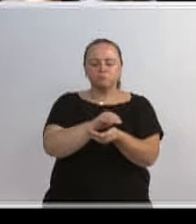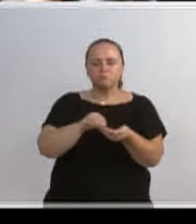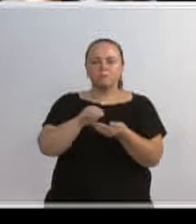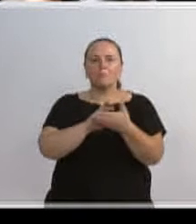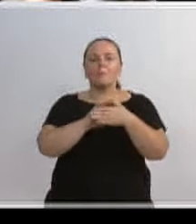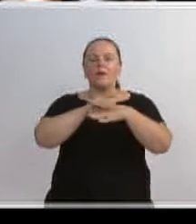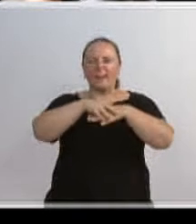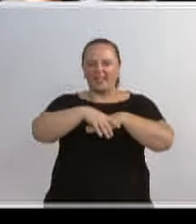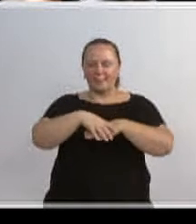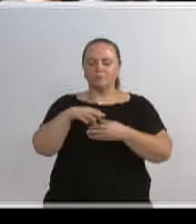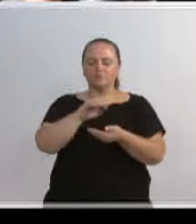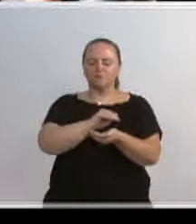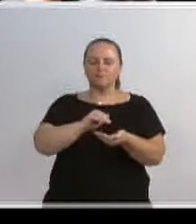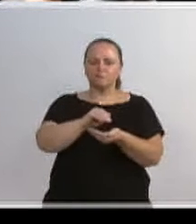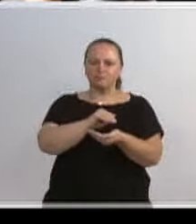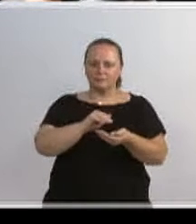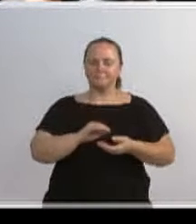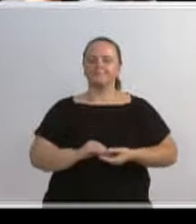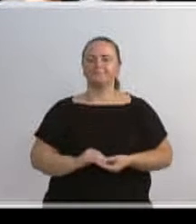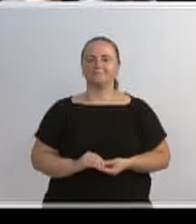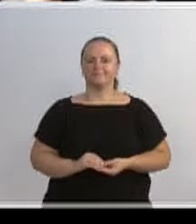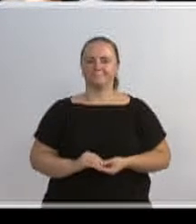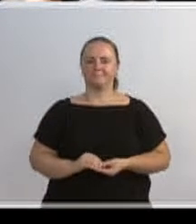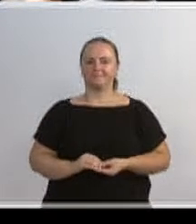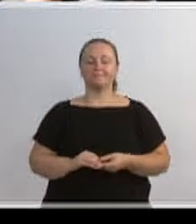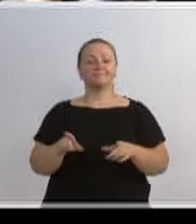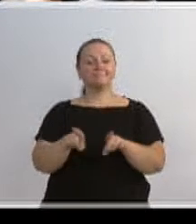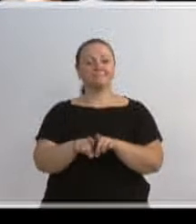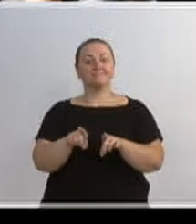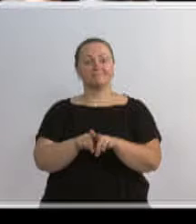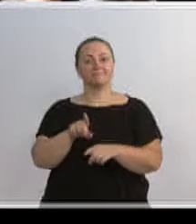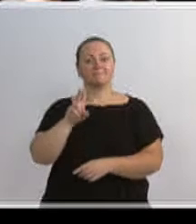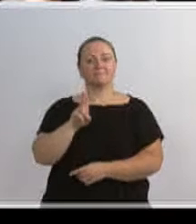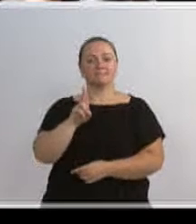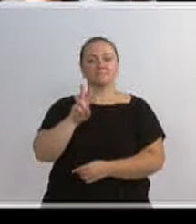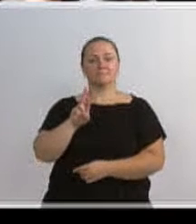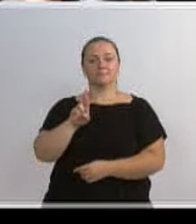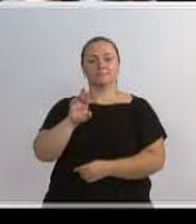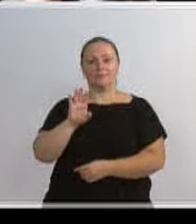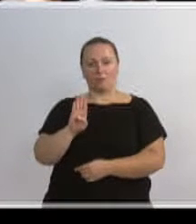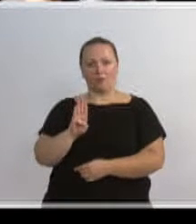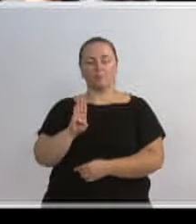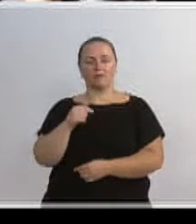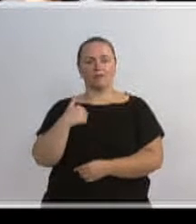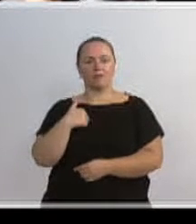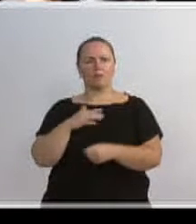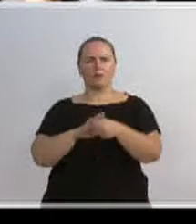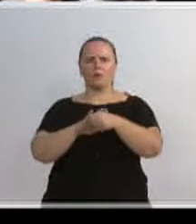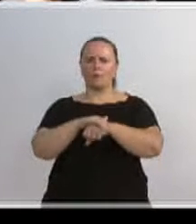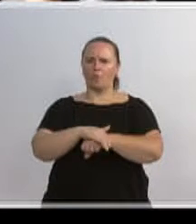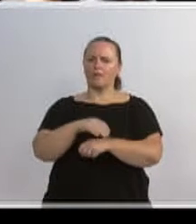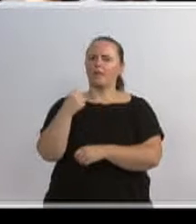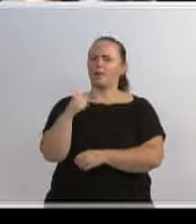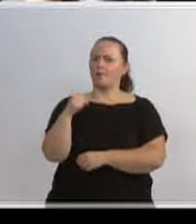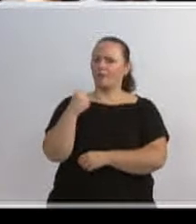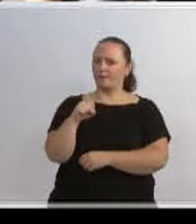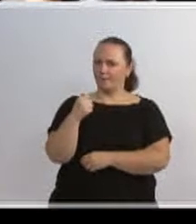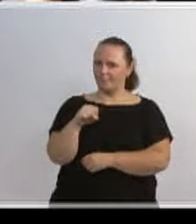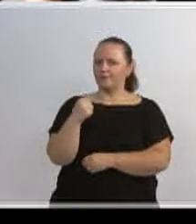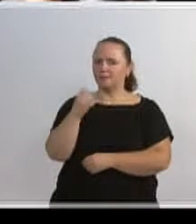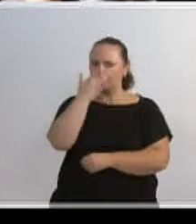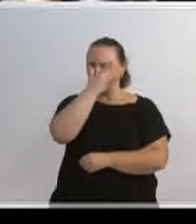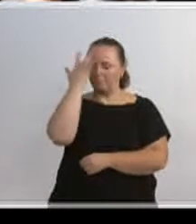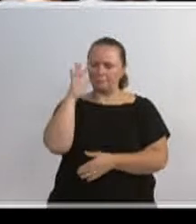bolinho. Também quero parabenizar a urbanizadora, porque eu passei por lá 8 horas da noite, vereador Matias, e o pessoal estava